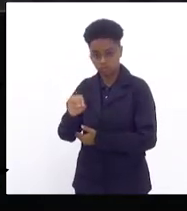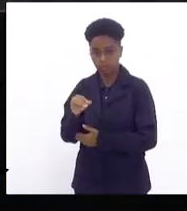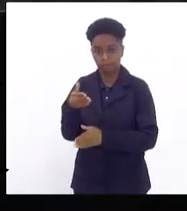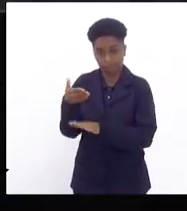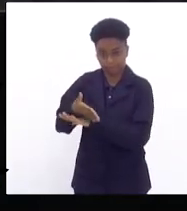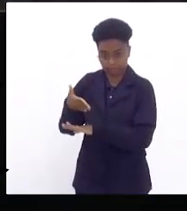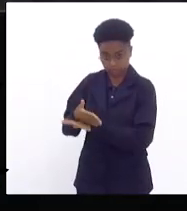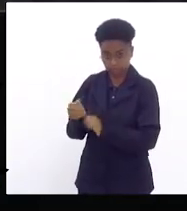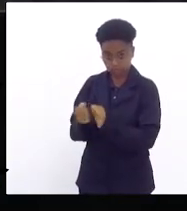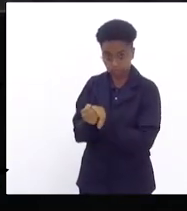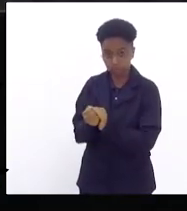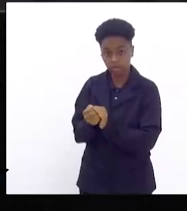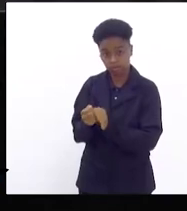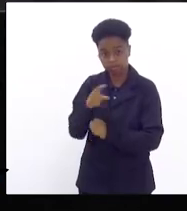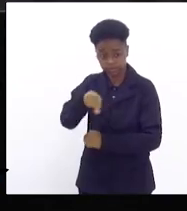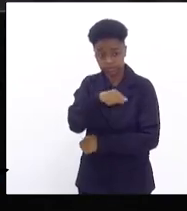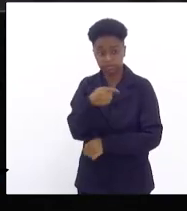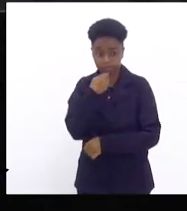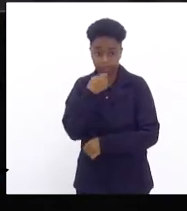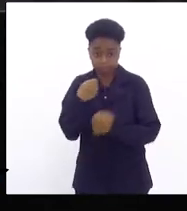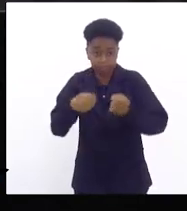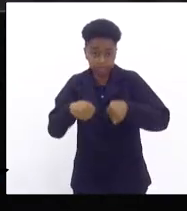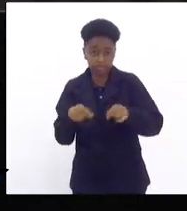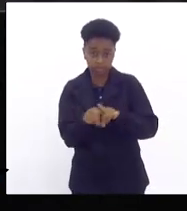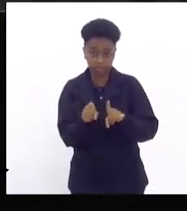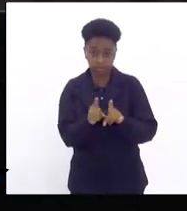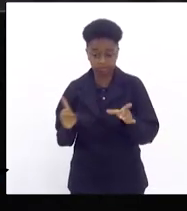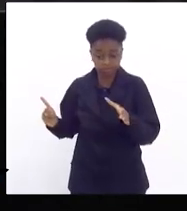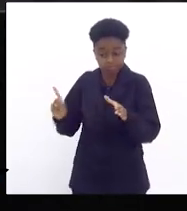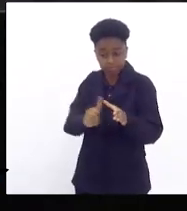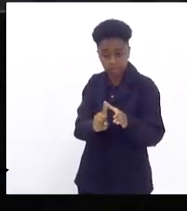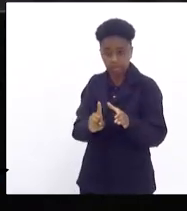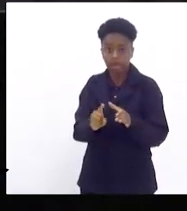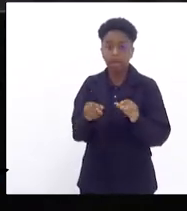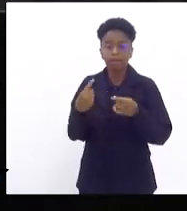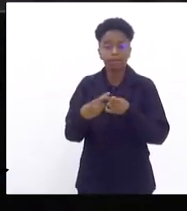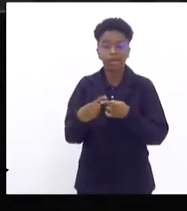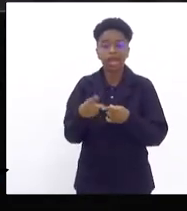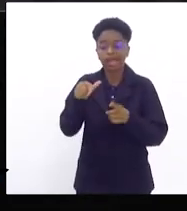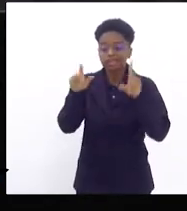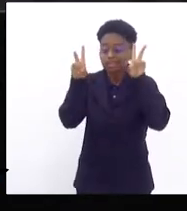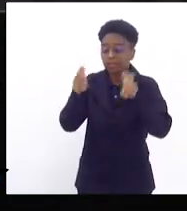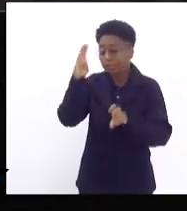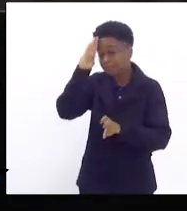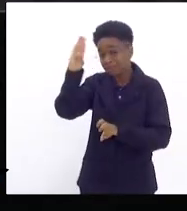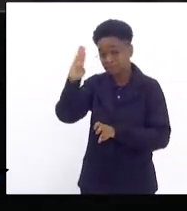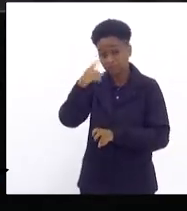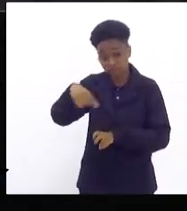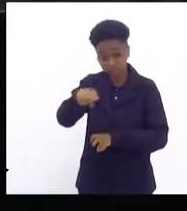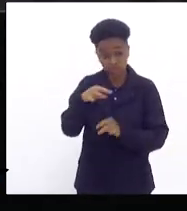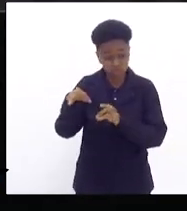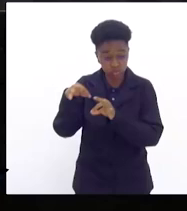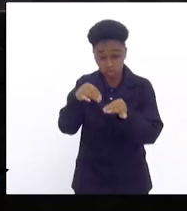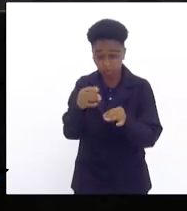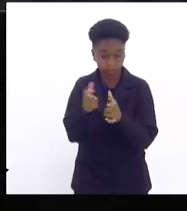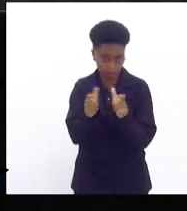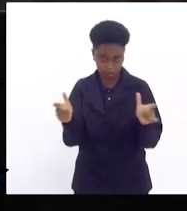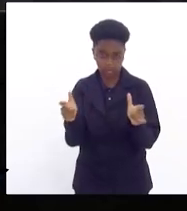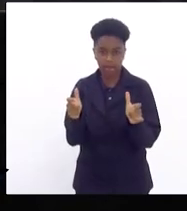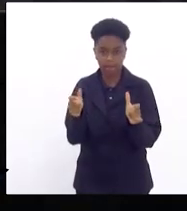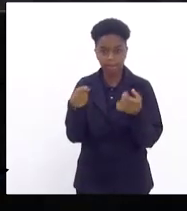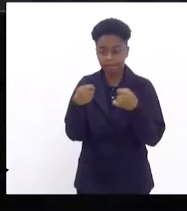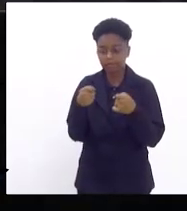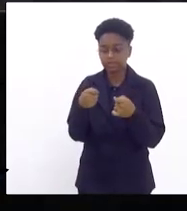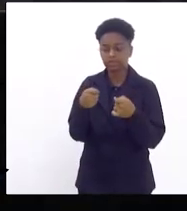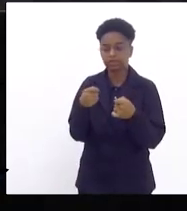pública de participar da audiência pública para discutir esse tema que é um tema fundamental porque todo mundo aqui é cobrado a maioria é cobrado que não